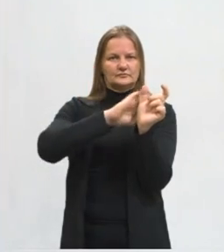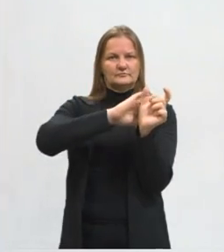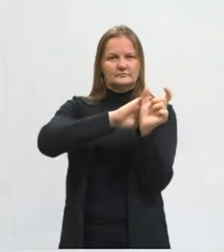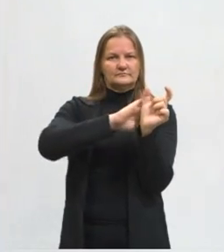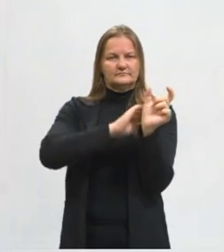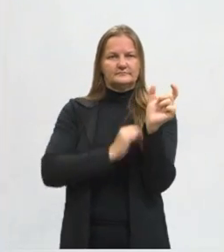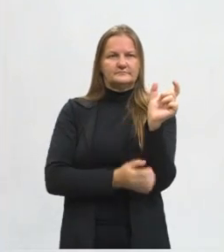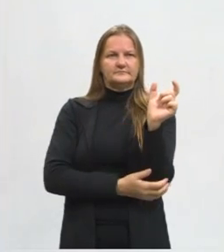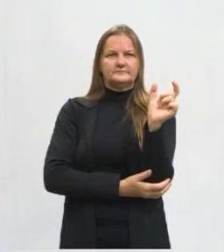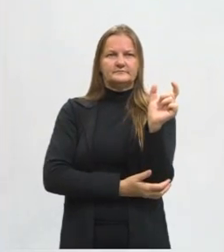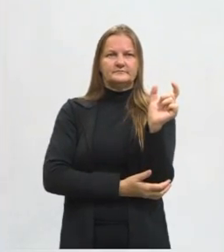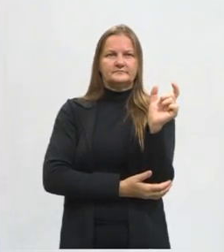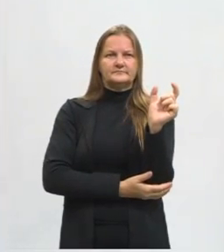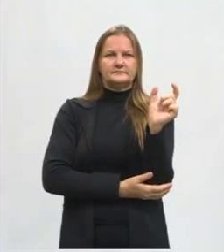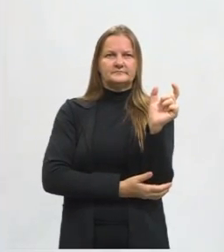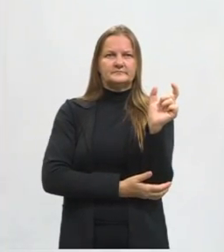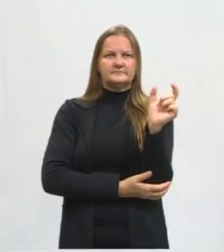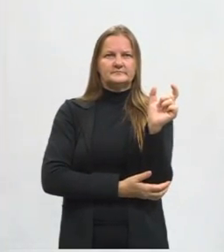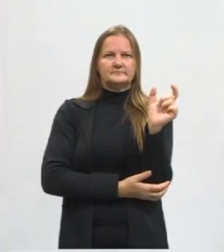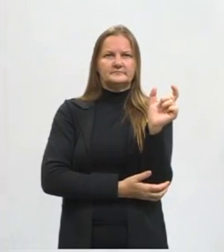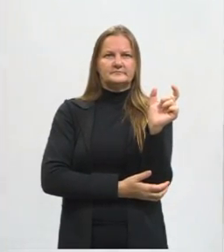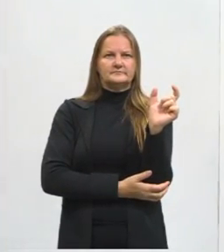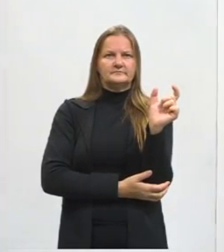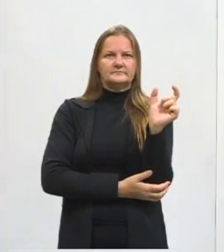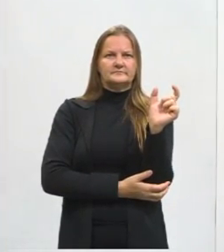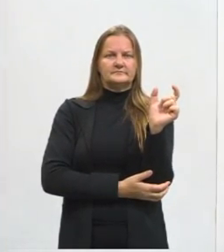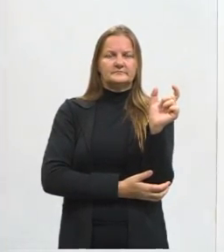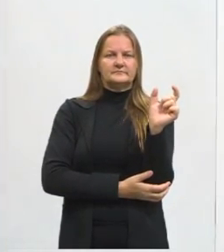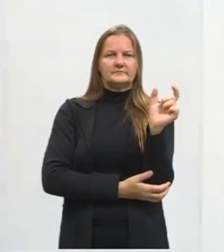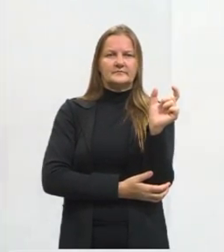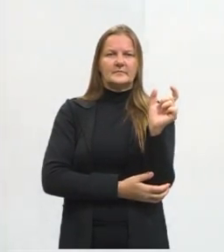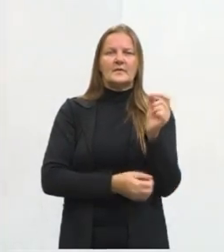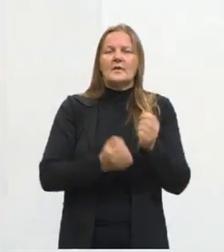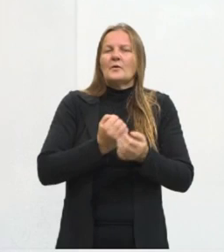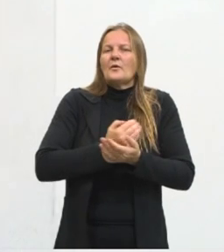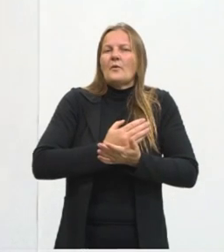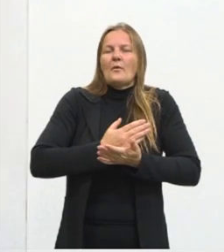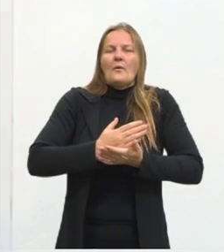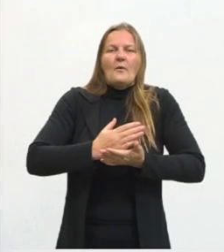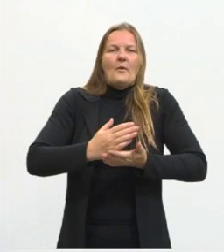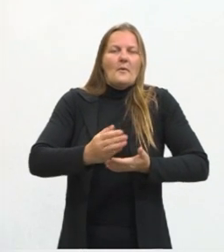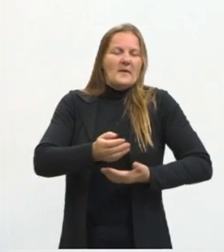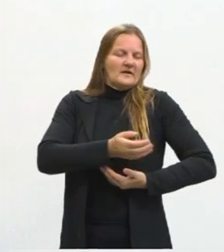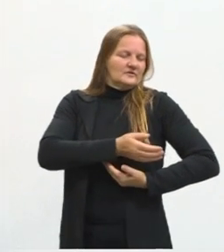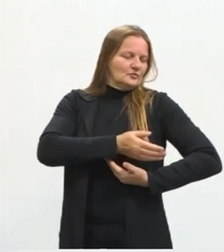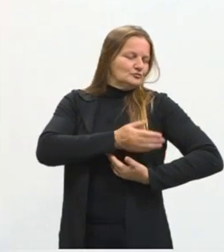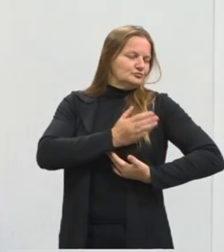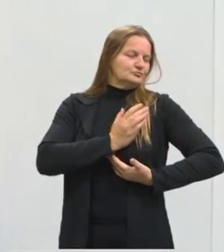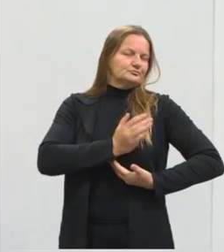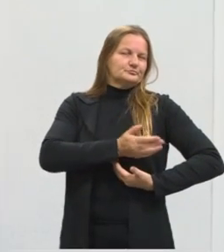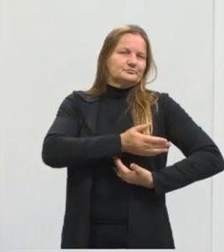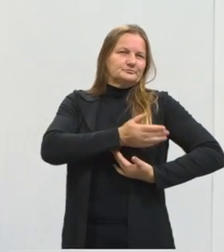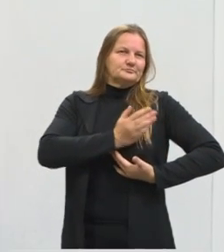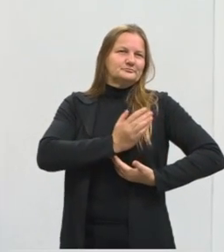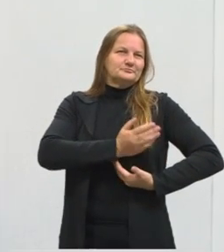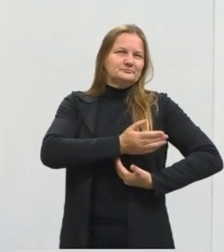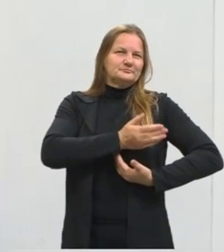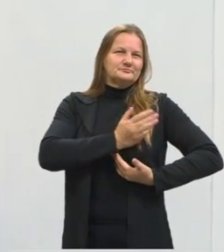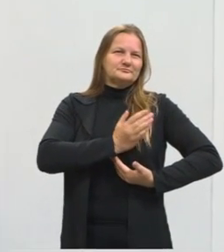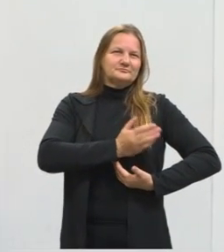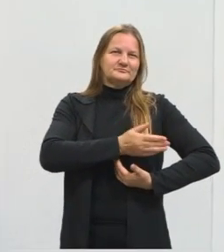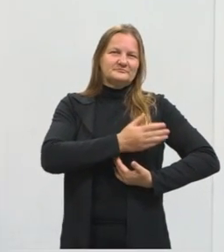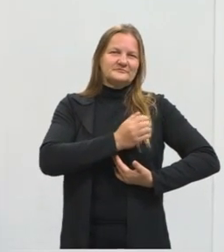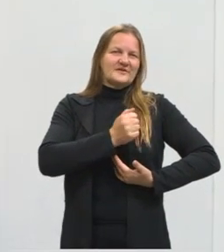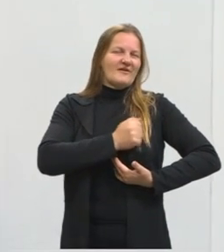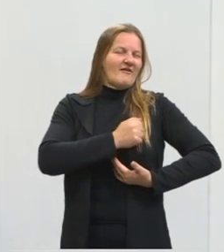que parte do coração. Por que do coração, gente? Porque o coração